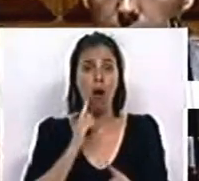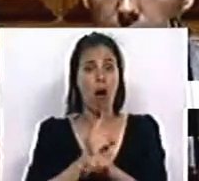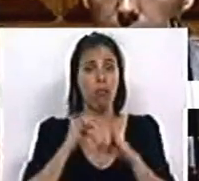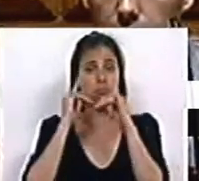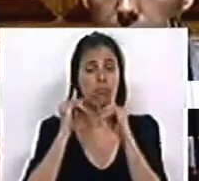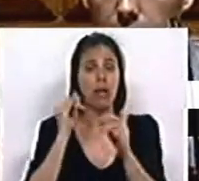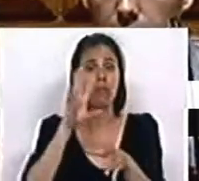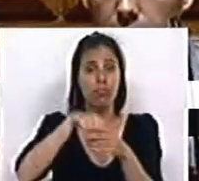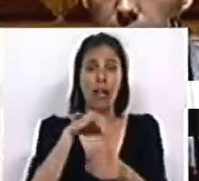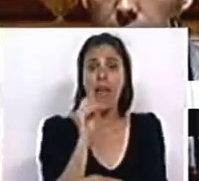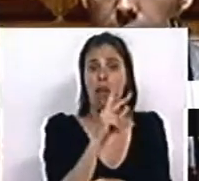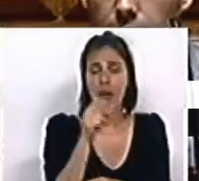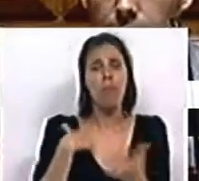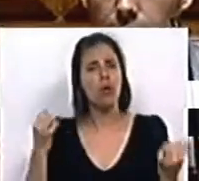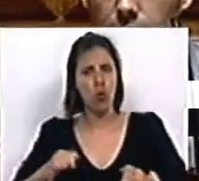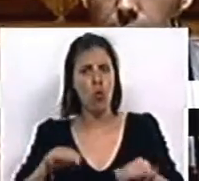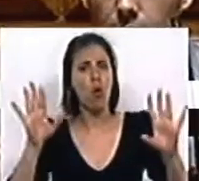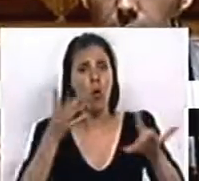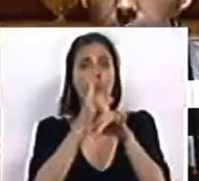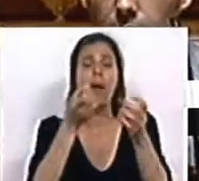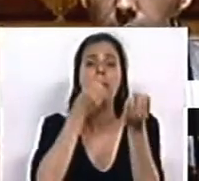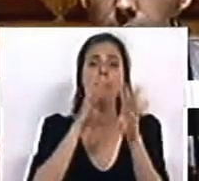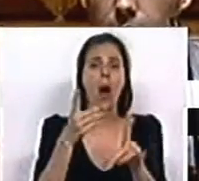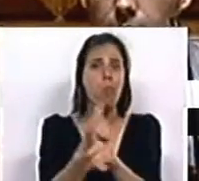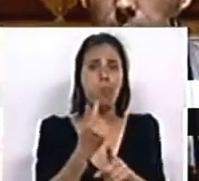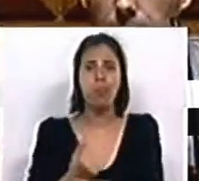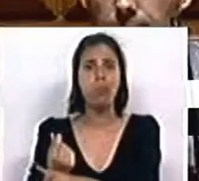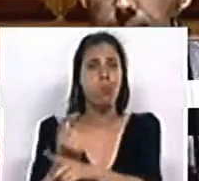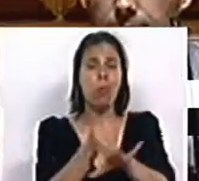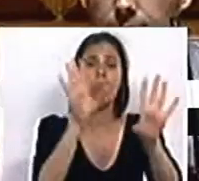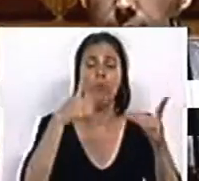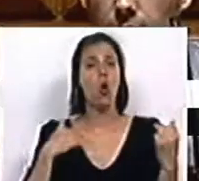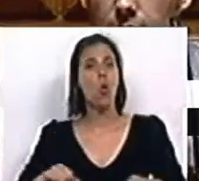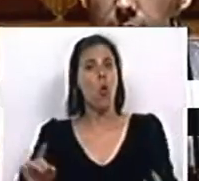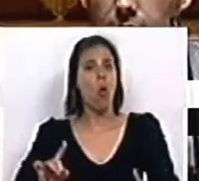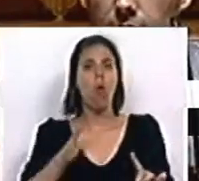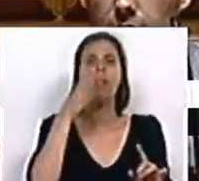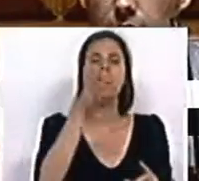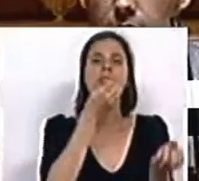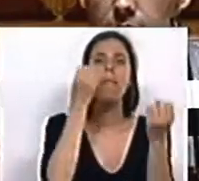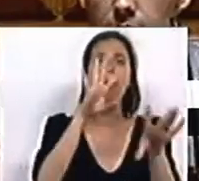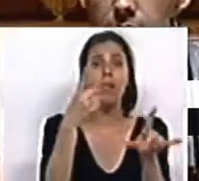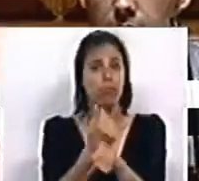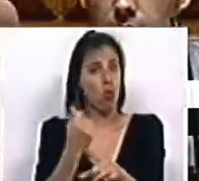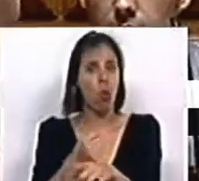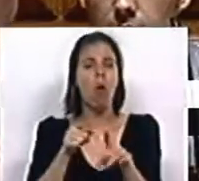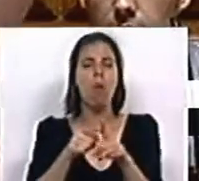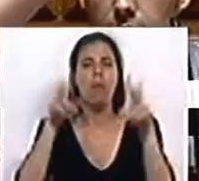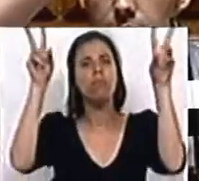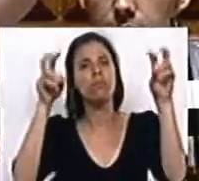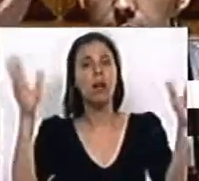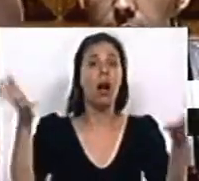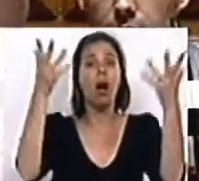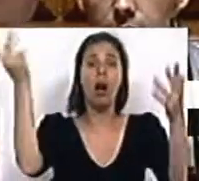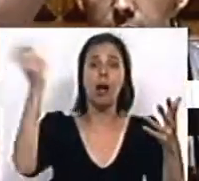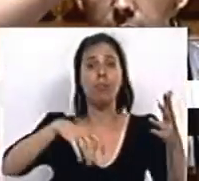a internalização do IVA, mas também, e aqui concordo, por causa da perda de poder de compra. Onde eu não concordo é quando se diz que a perda de poder de compra é um desígnio